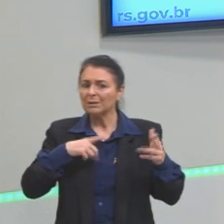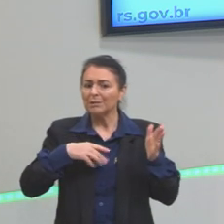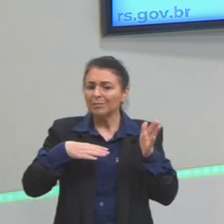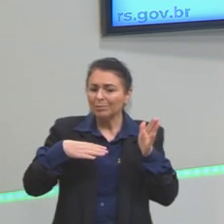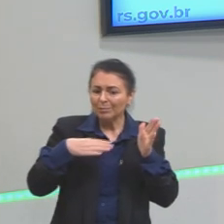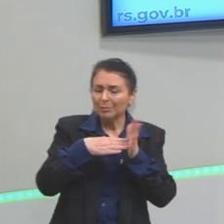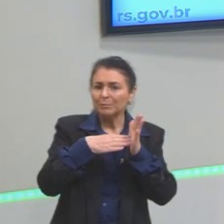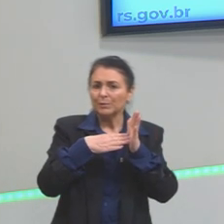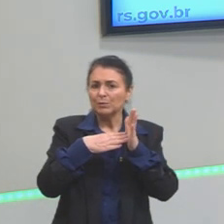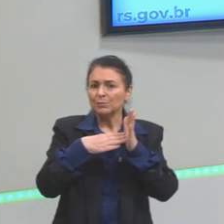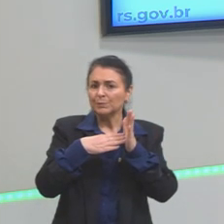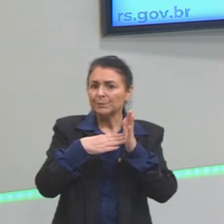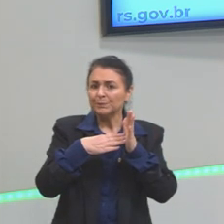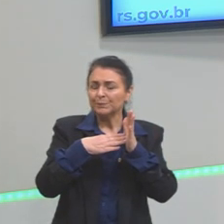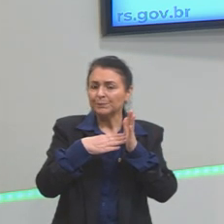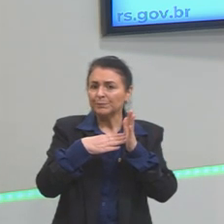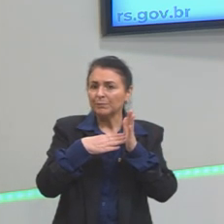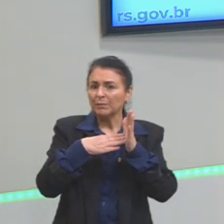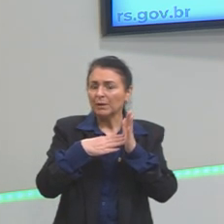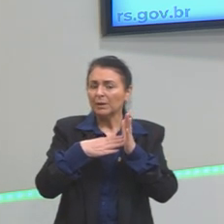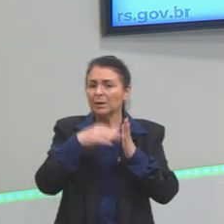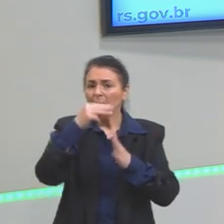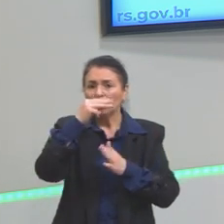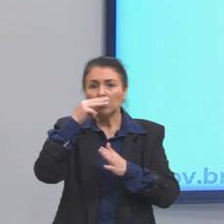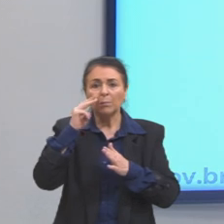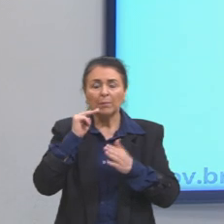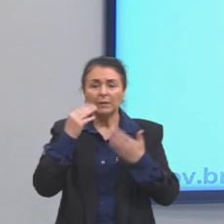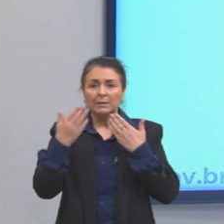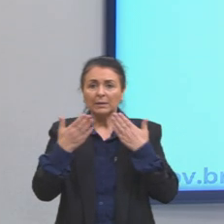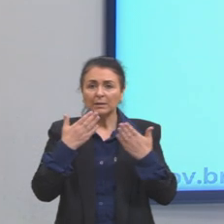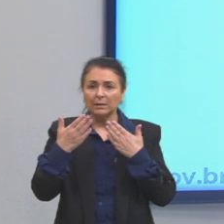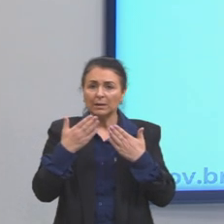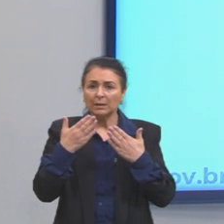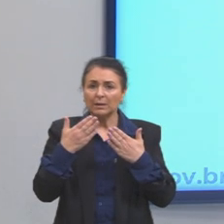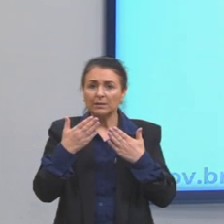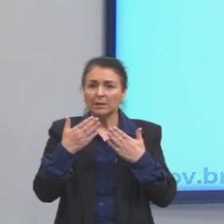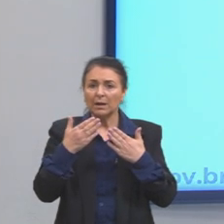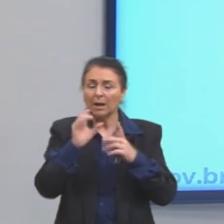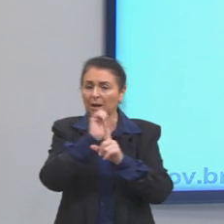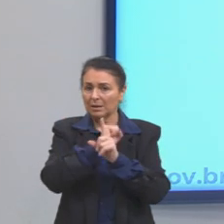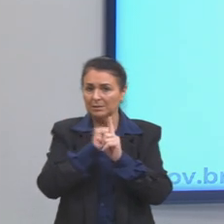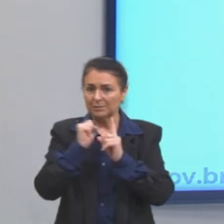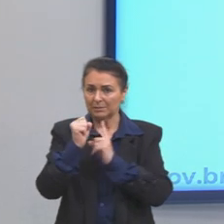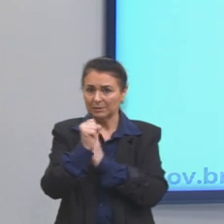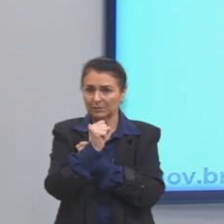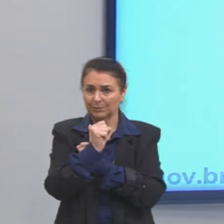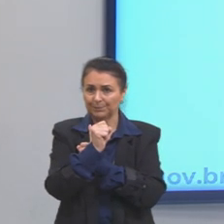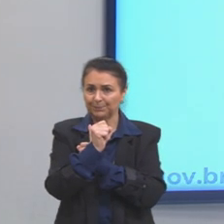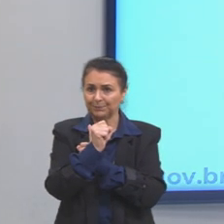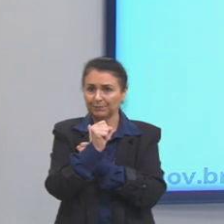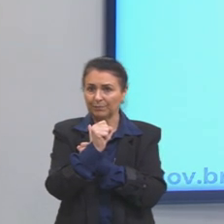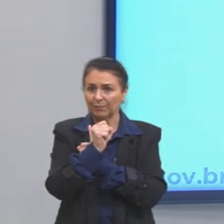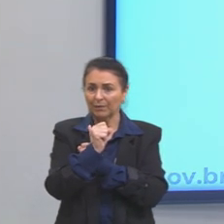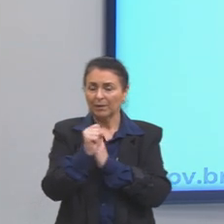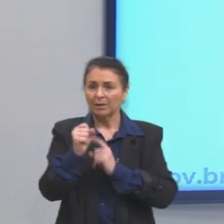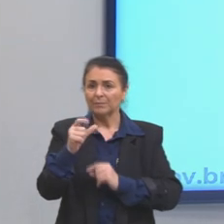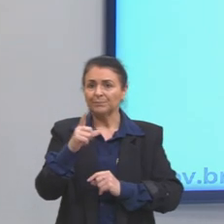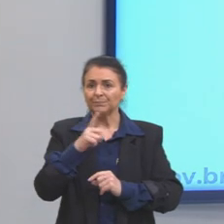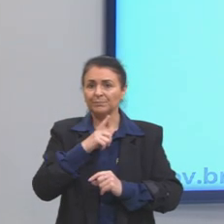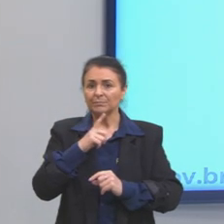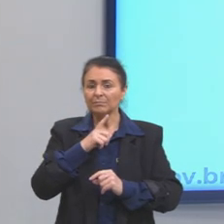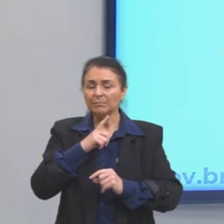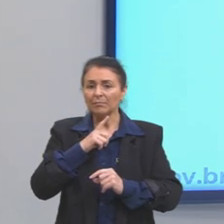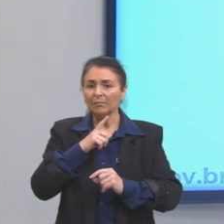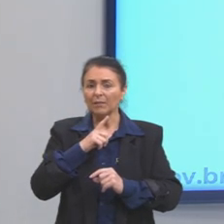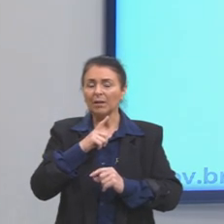certo? E aí, o Marx também analisa a sociedade. Ele está aqui, ele pega aqui a Revolução Industrial,